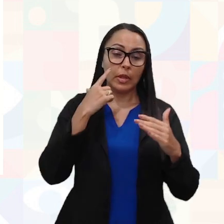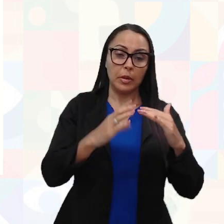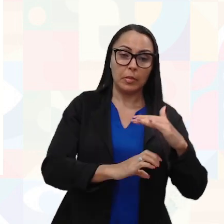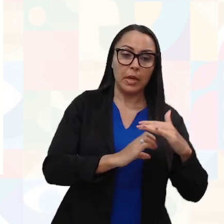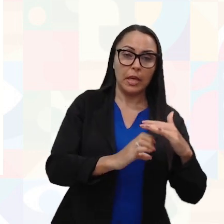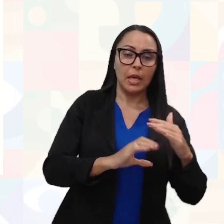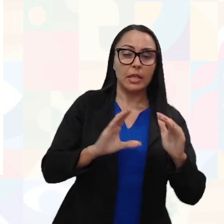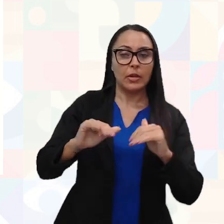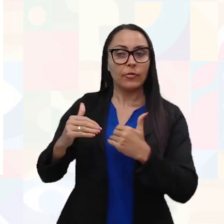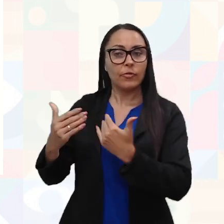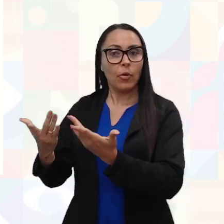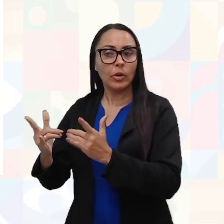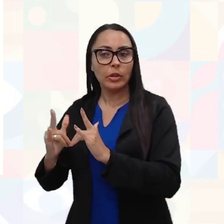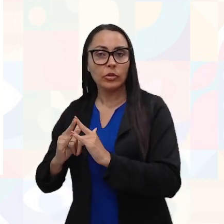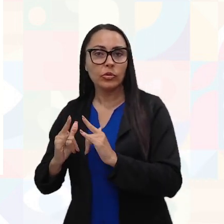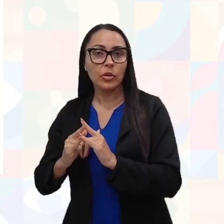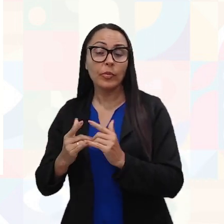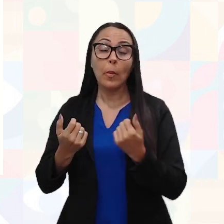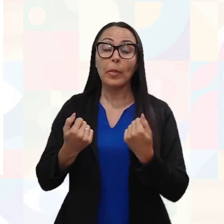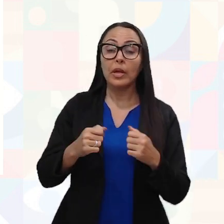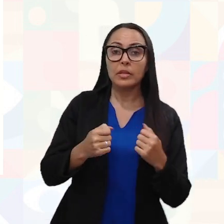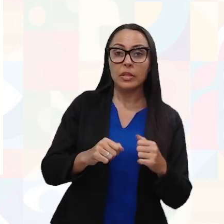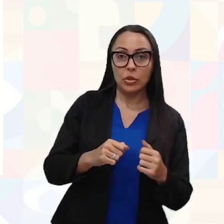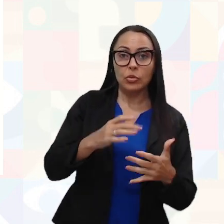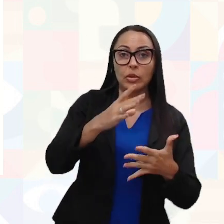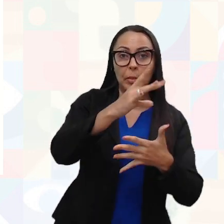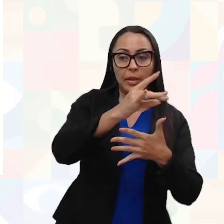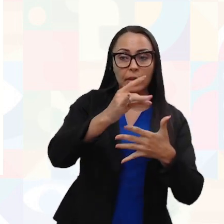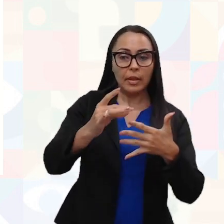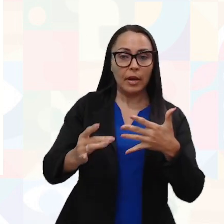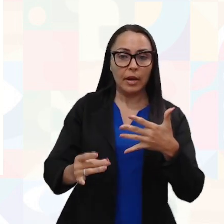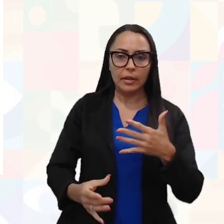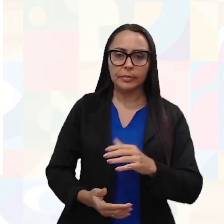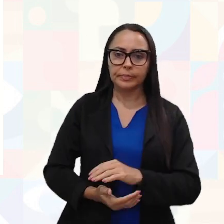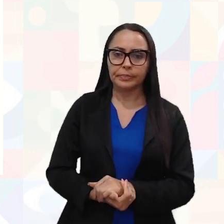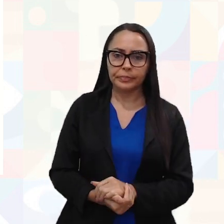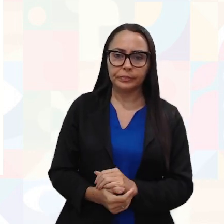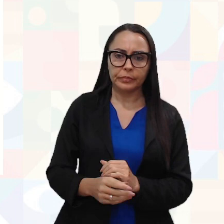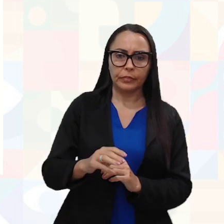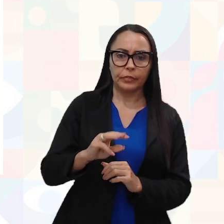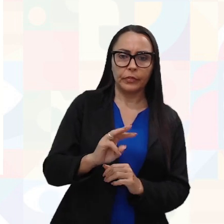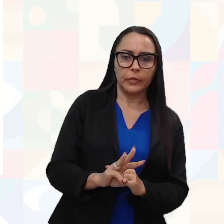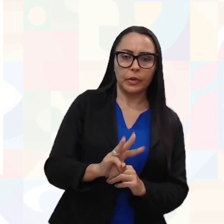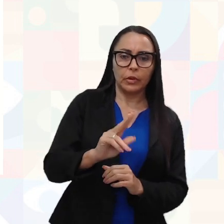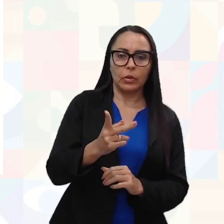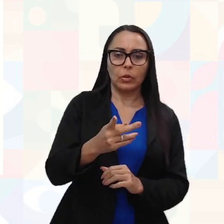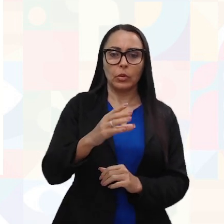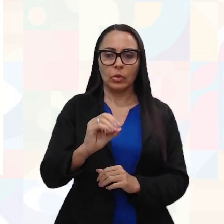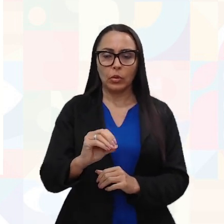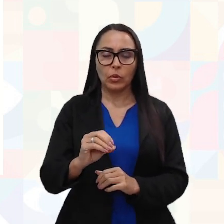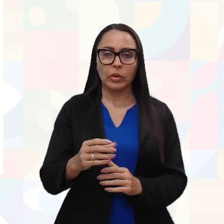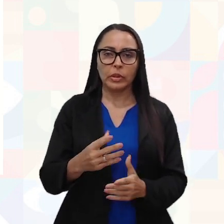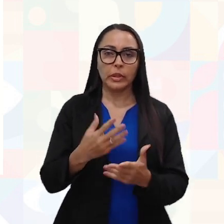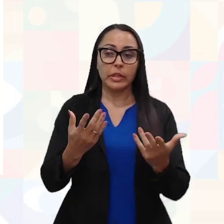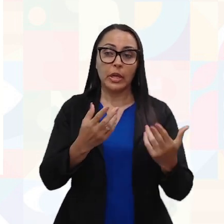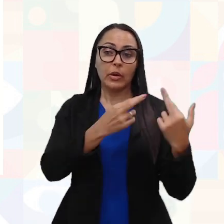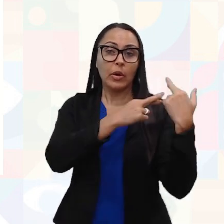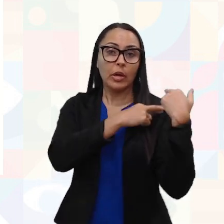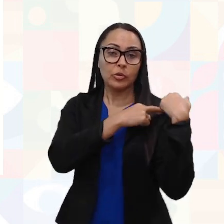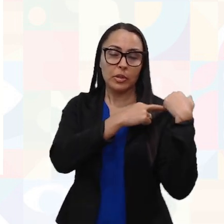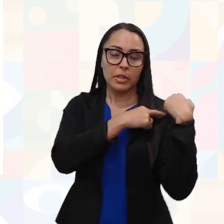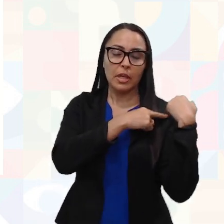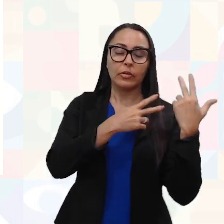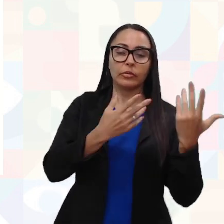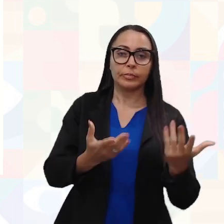Fora da instituição? Eu preciso ter isso detalhado. O Who refere-se a quem? Quem será o responsável por